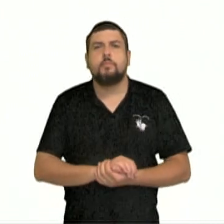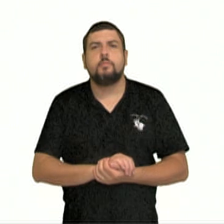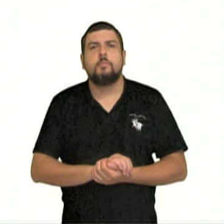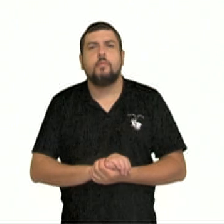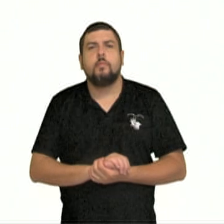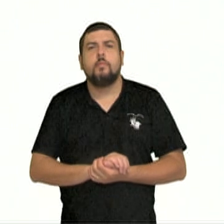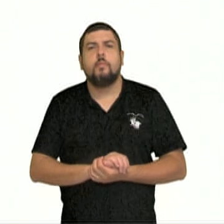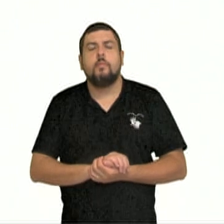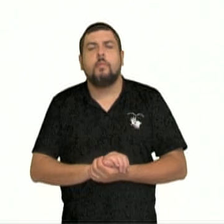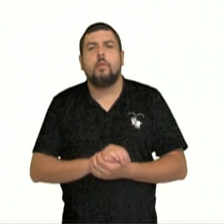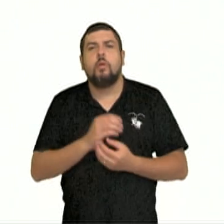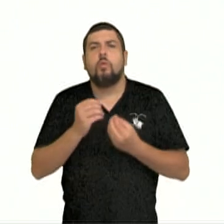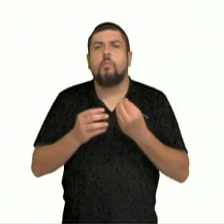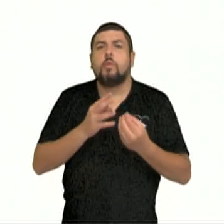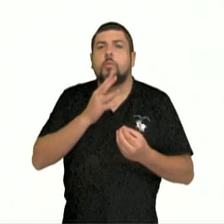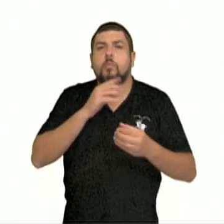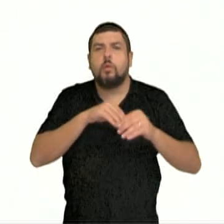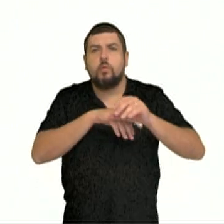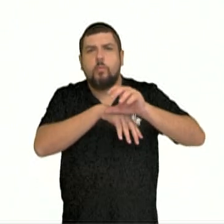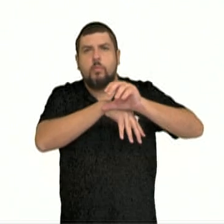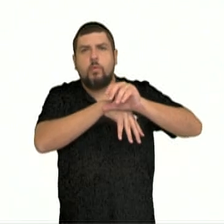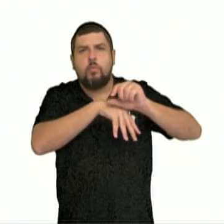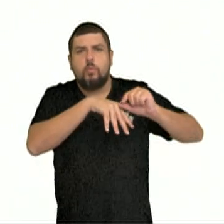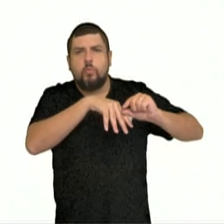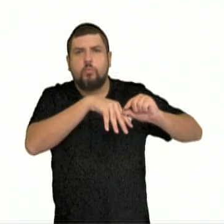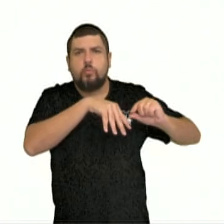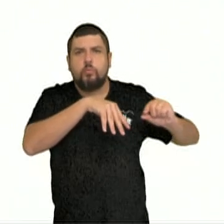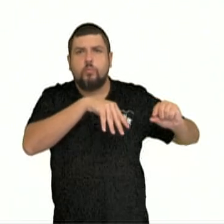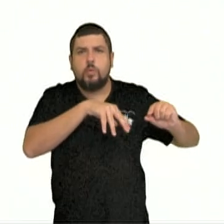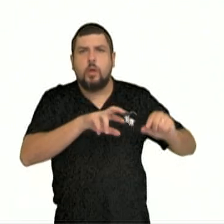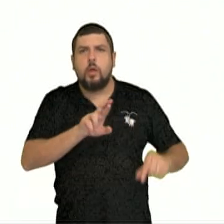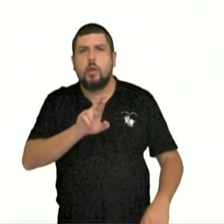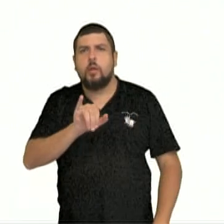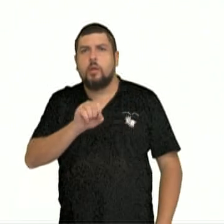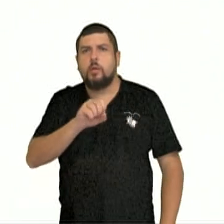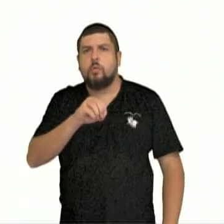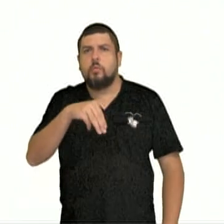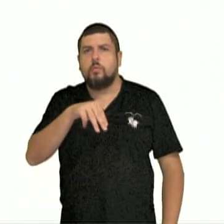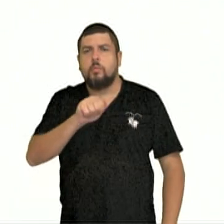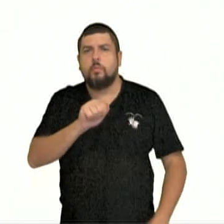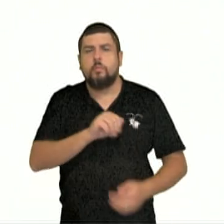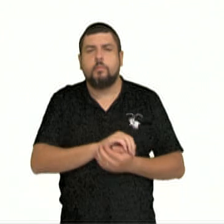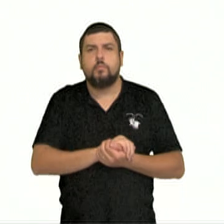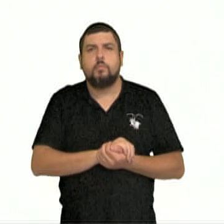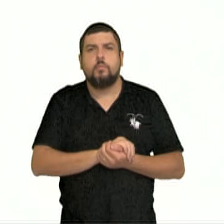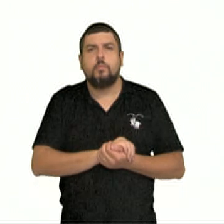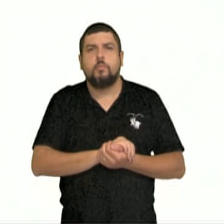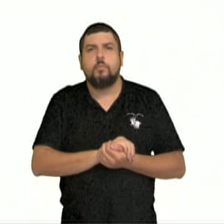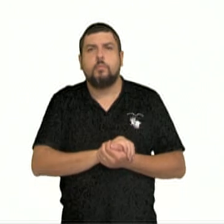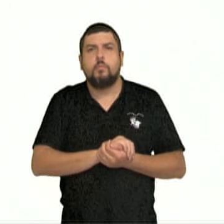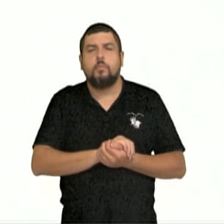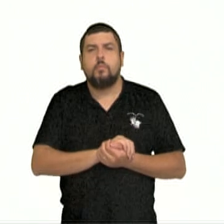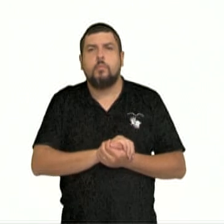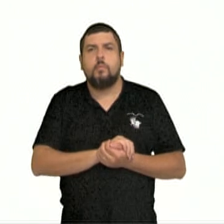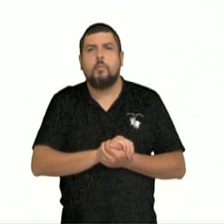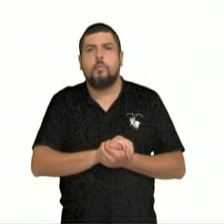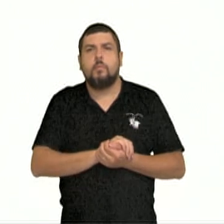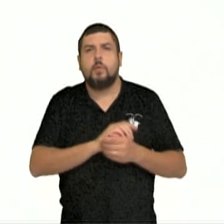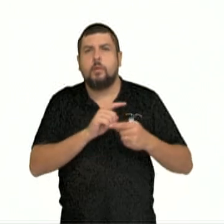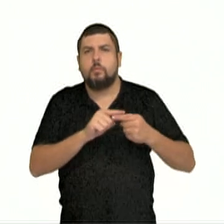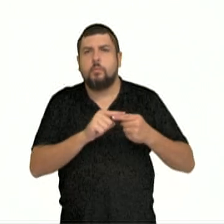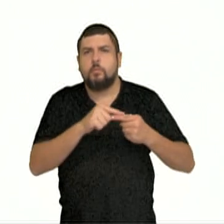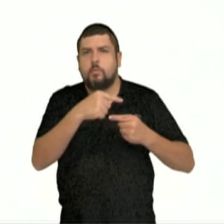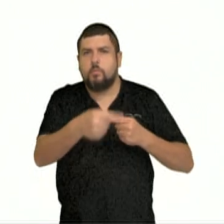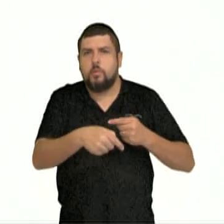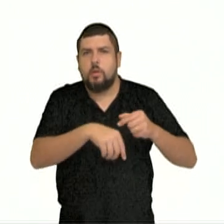chamado por rizoma. Na sequência, nós vamos falar das folhas. Nessa espécie,